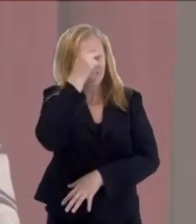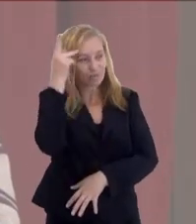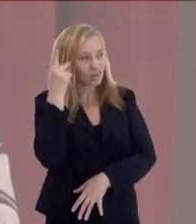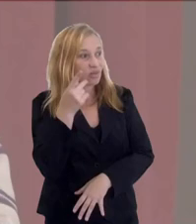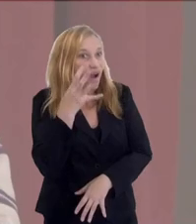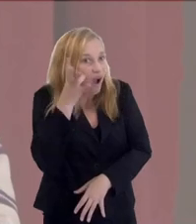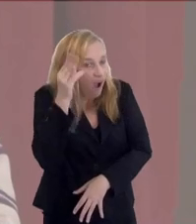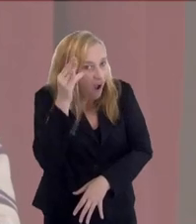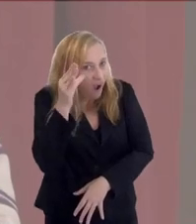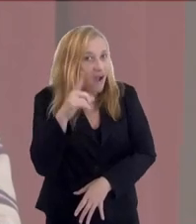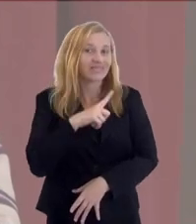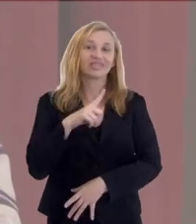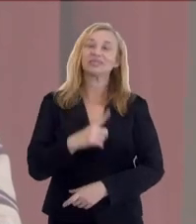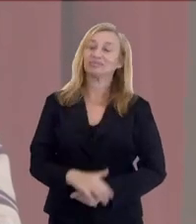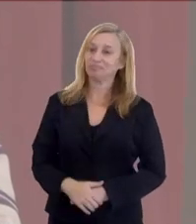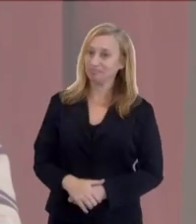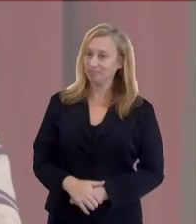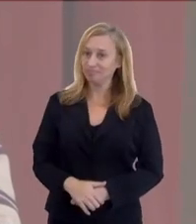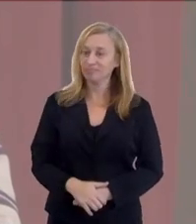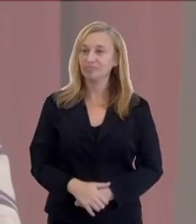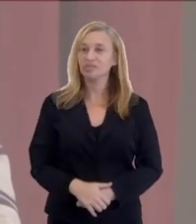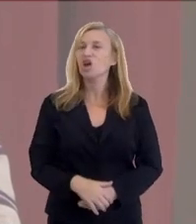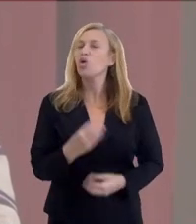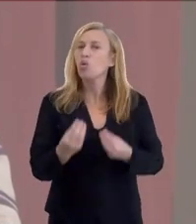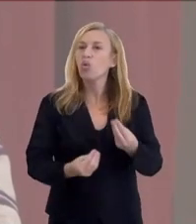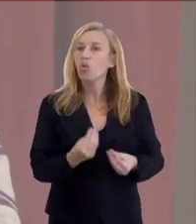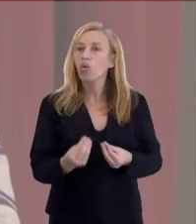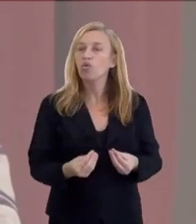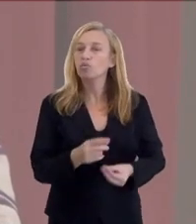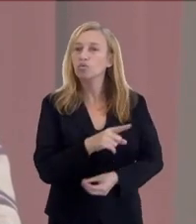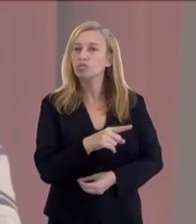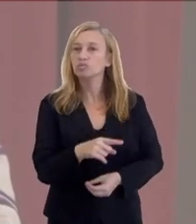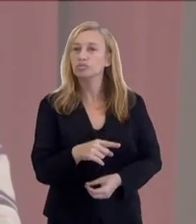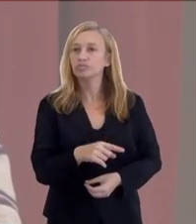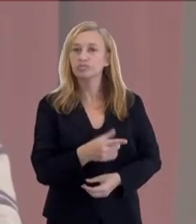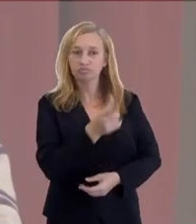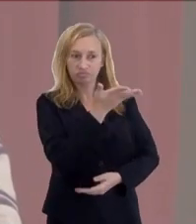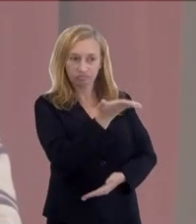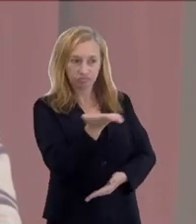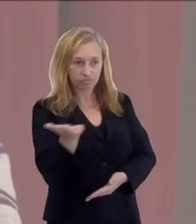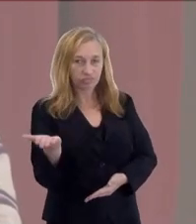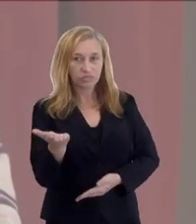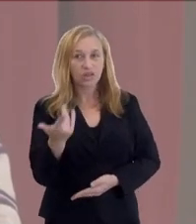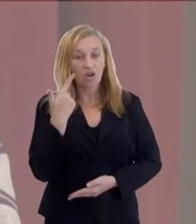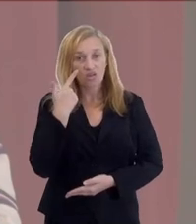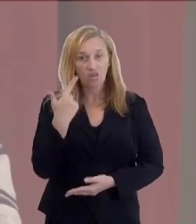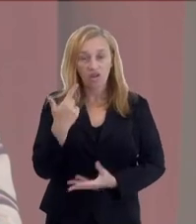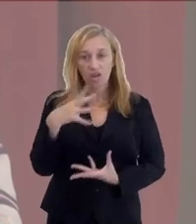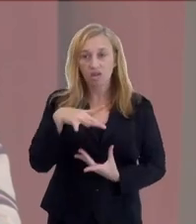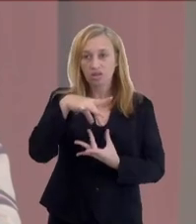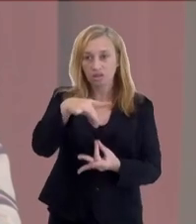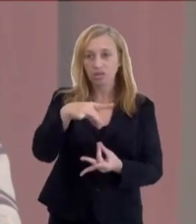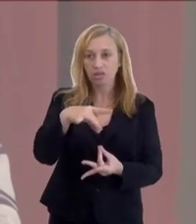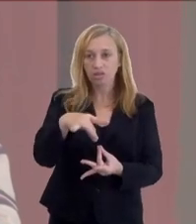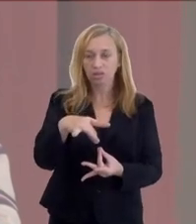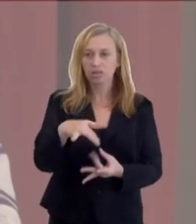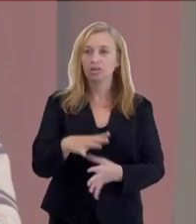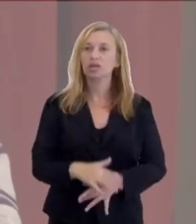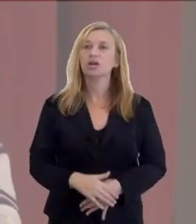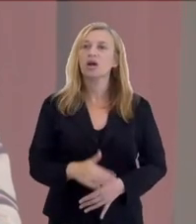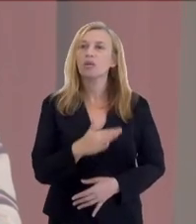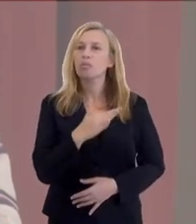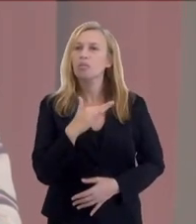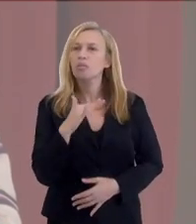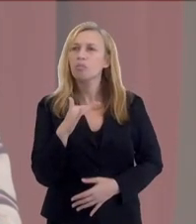te fazer algumas perguntas que eu tenho certeza que as pessoas têm muita curiosidade. Como vocês, espíritas, veem